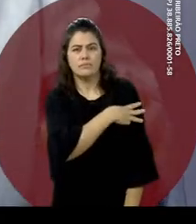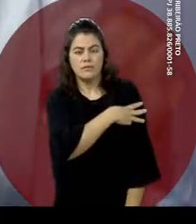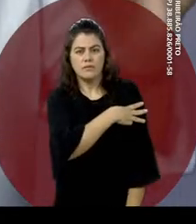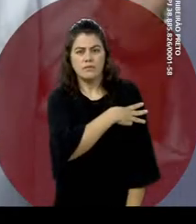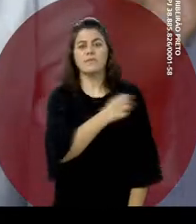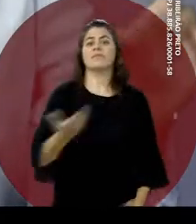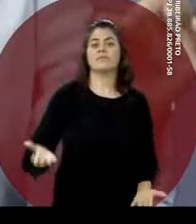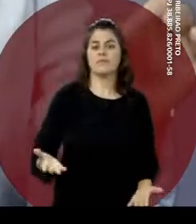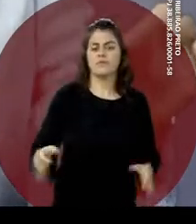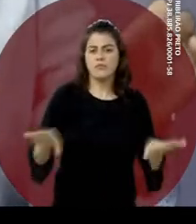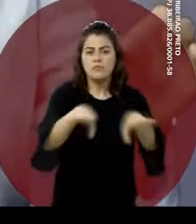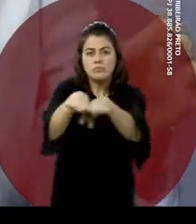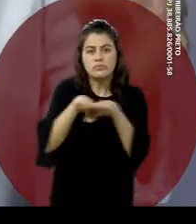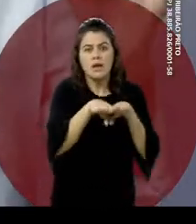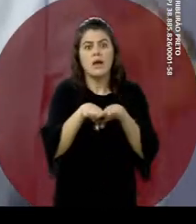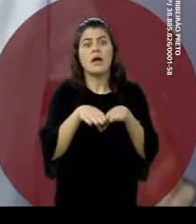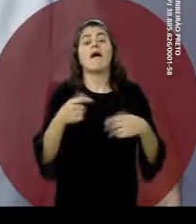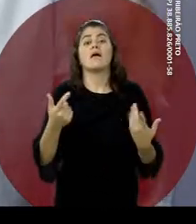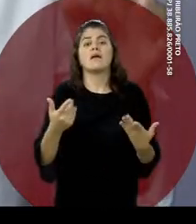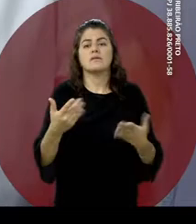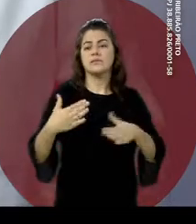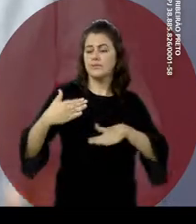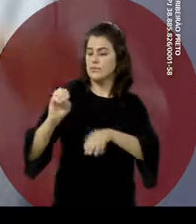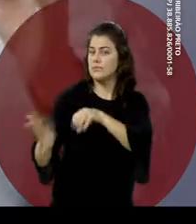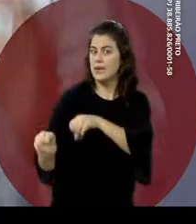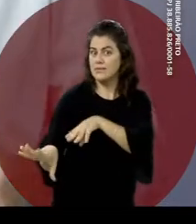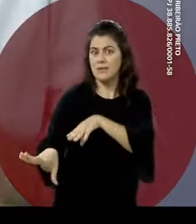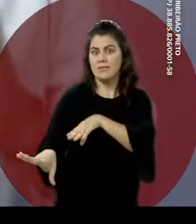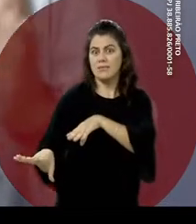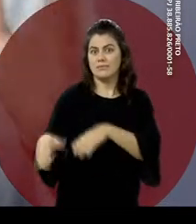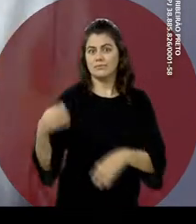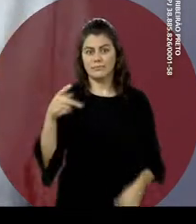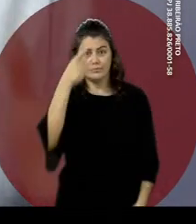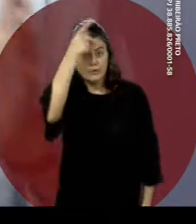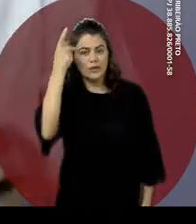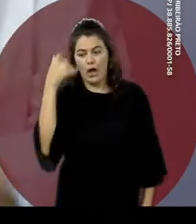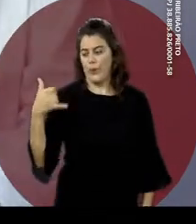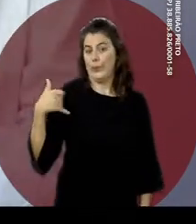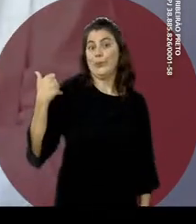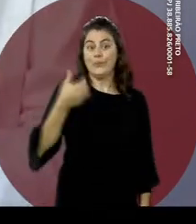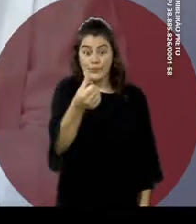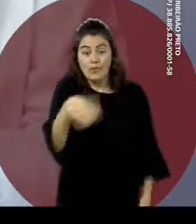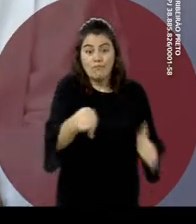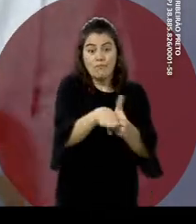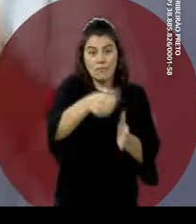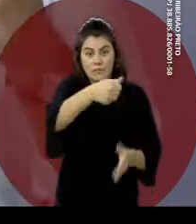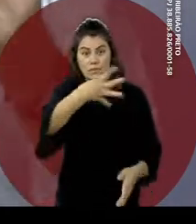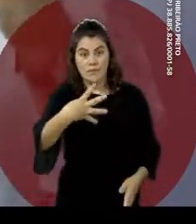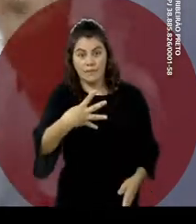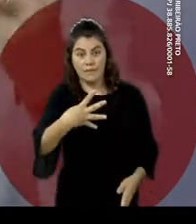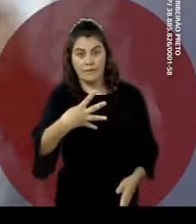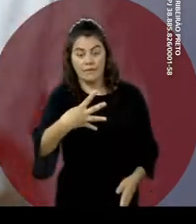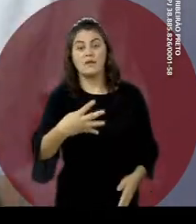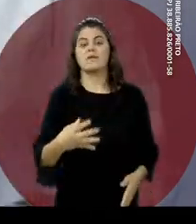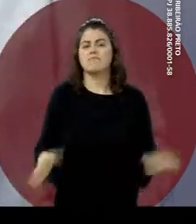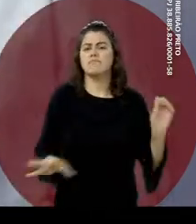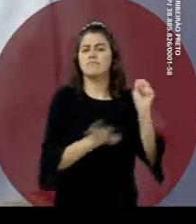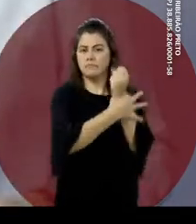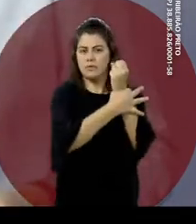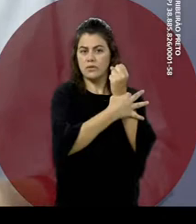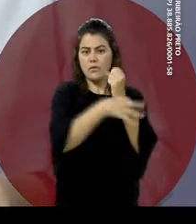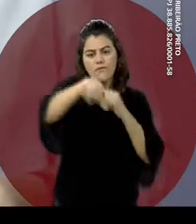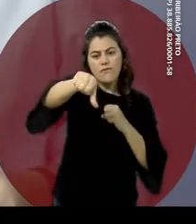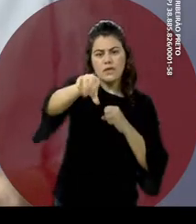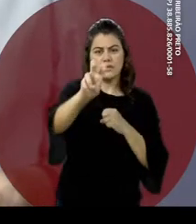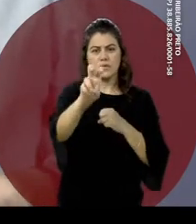vamos universalizar esse nível de educação para a população de 6 a 14 anos de idade, garantindo que pelo menos